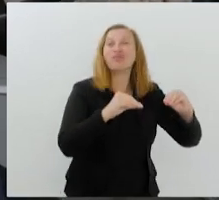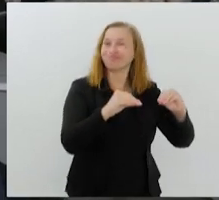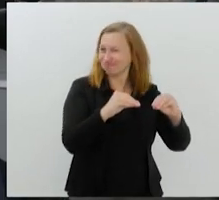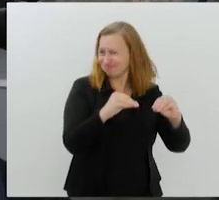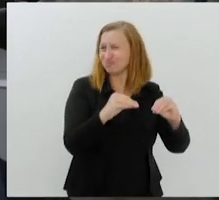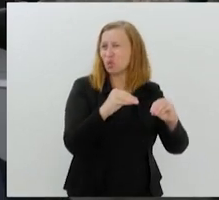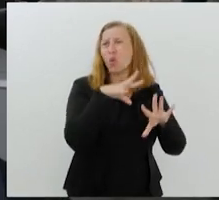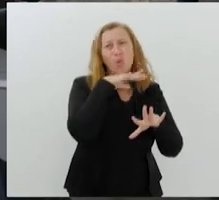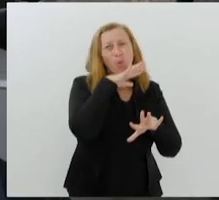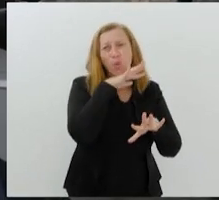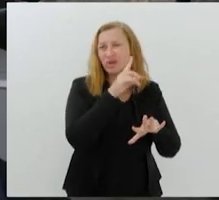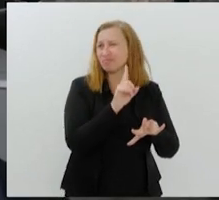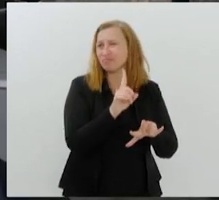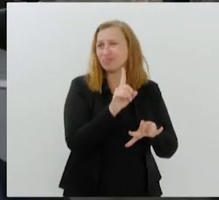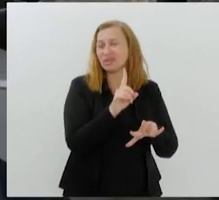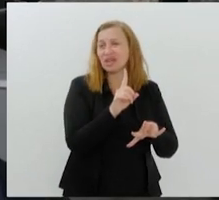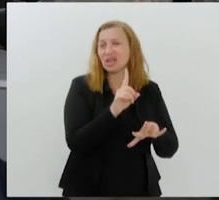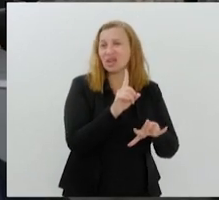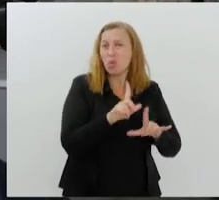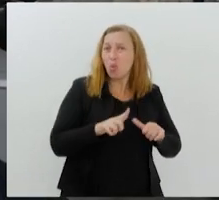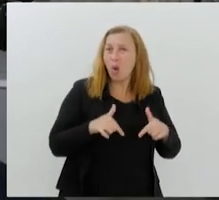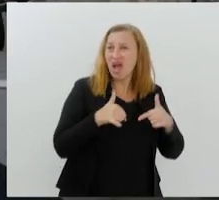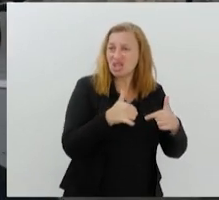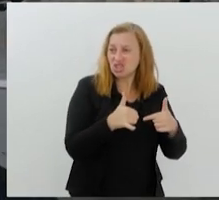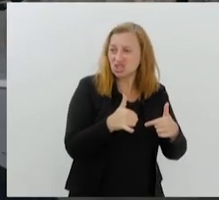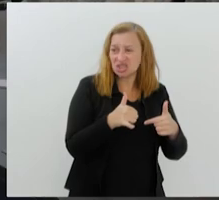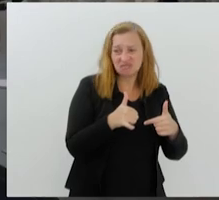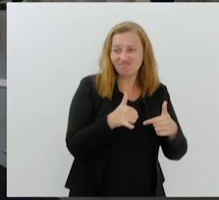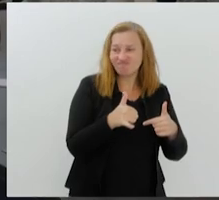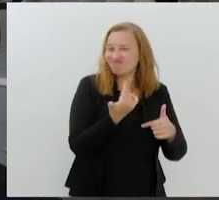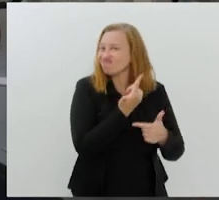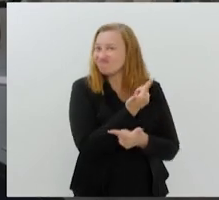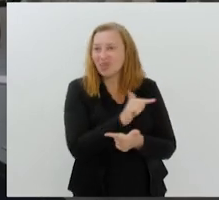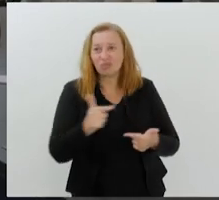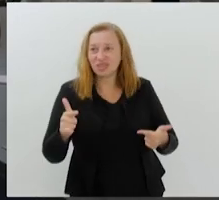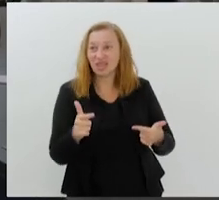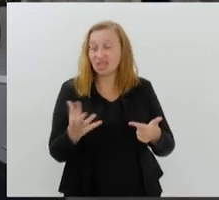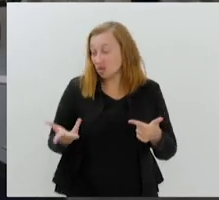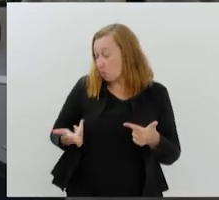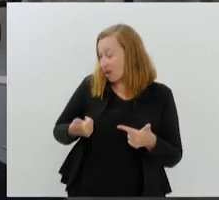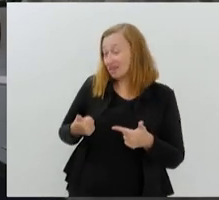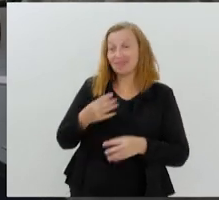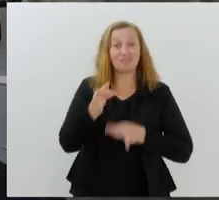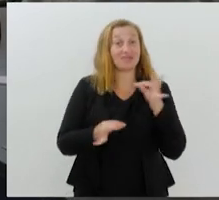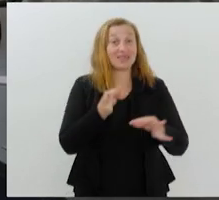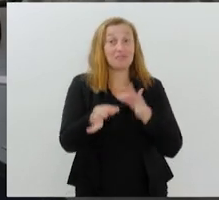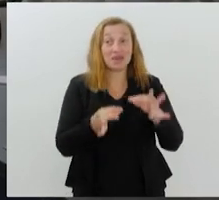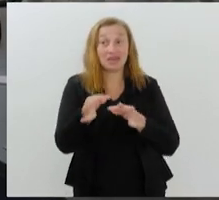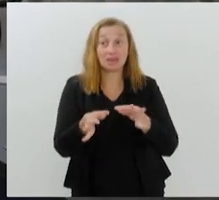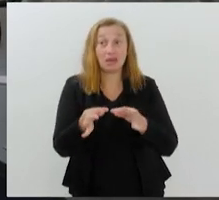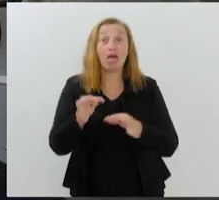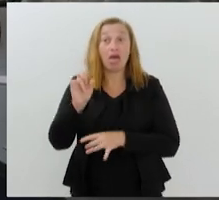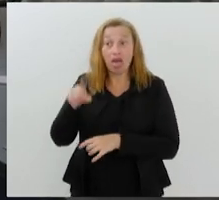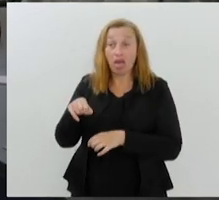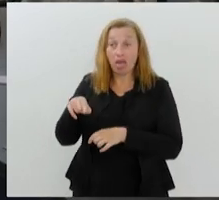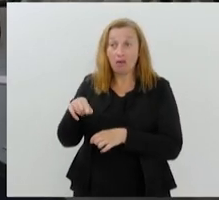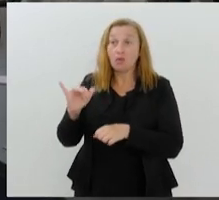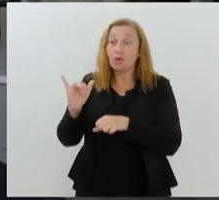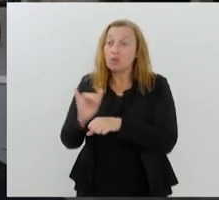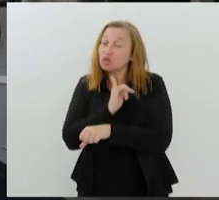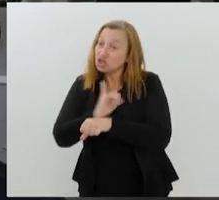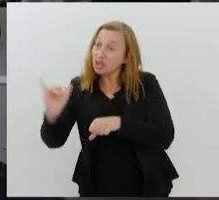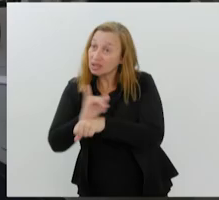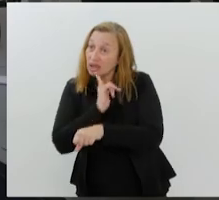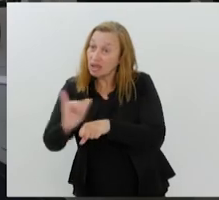não produzirão o efeito adequado para o tratamento. E é uma medida para que a